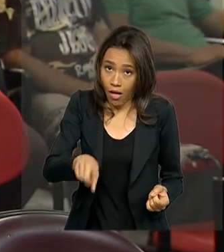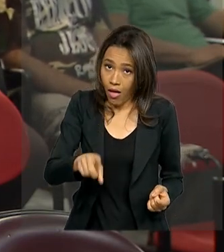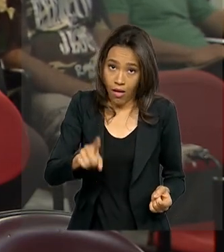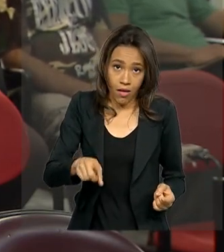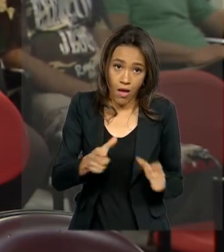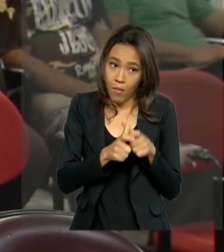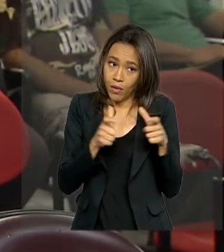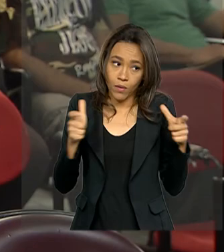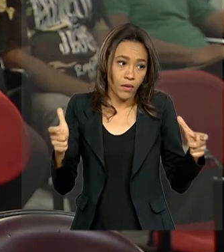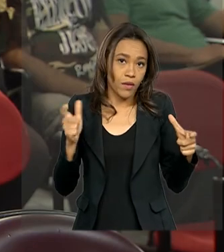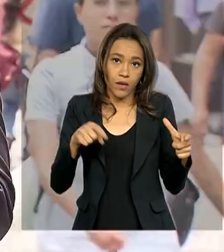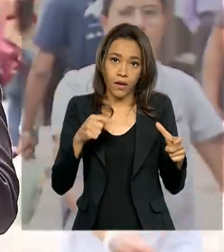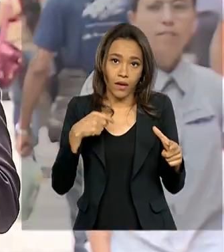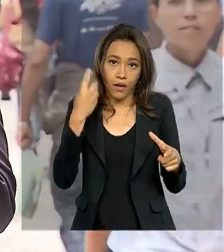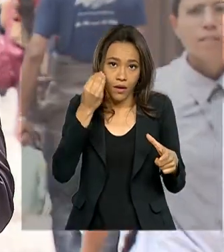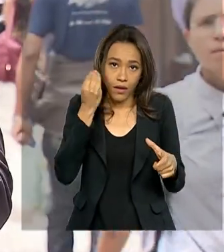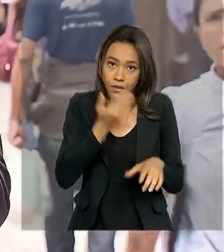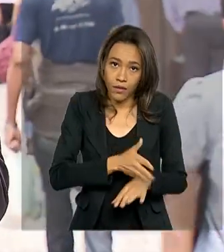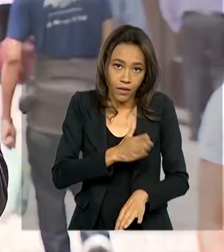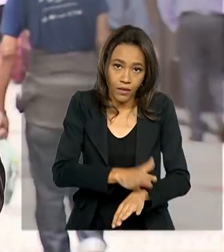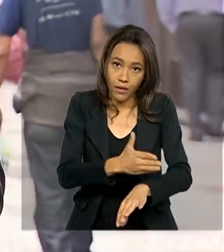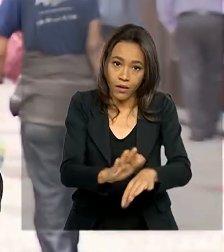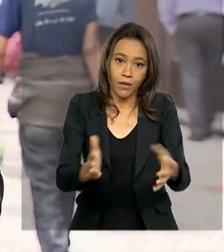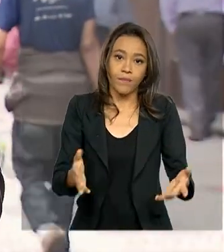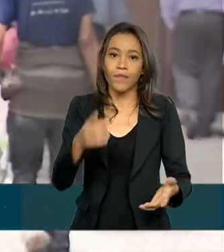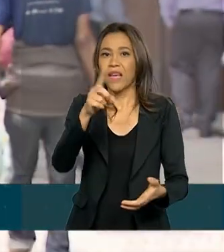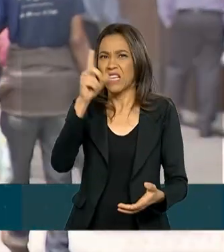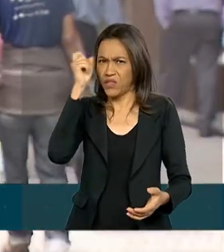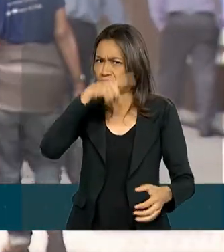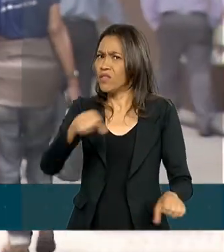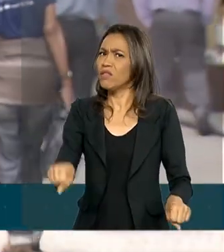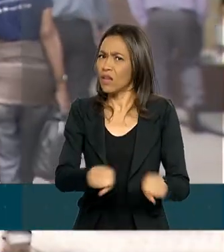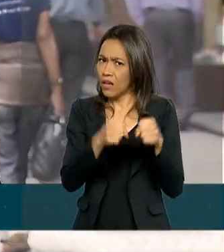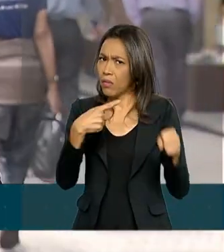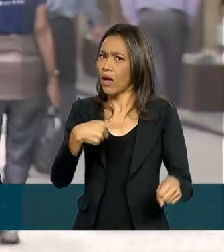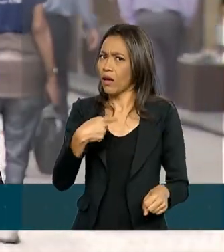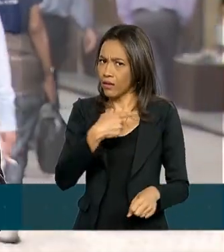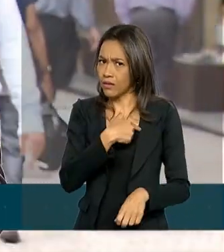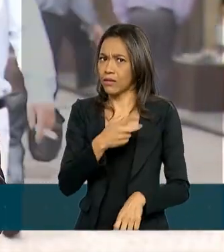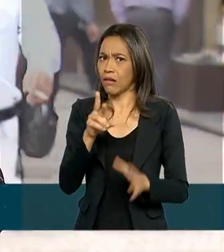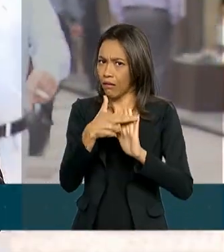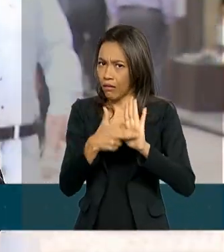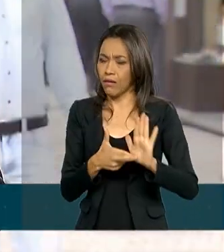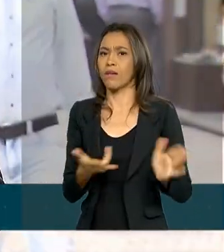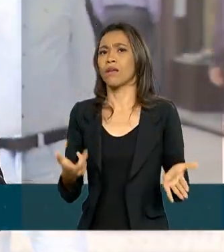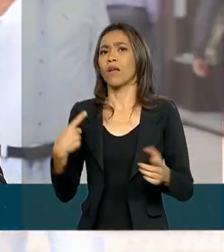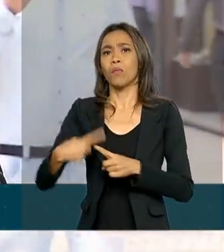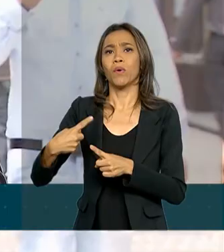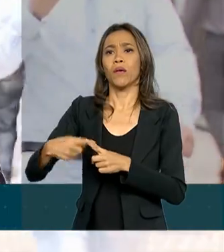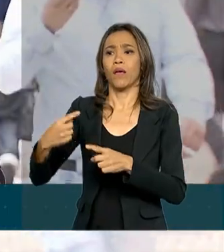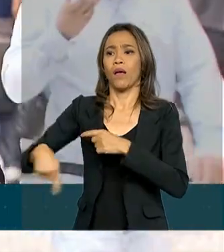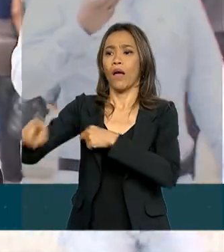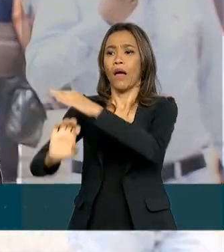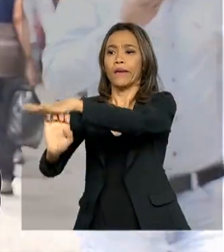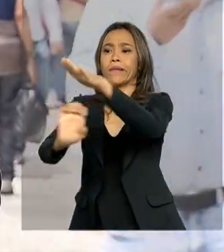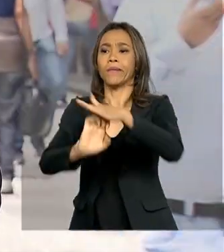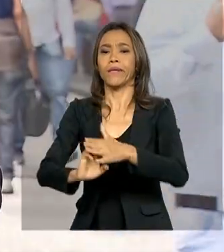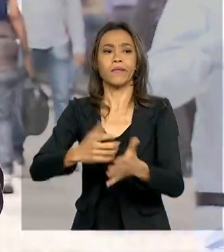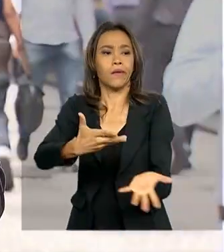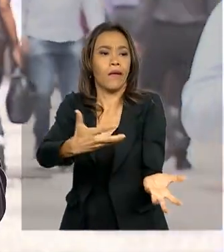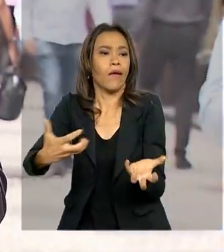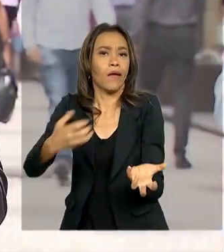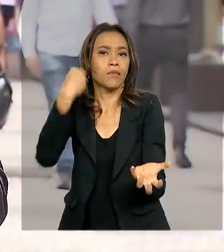maior parte das vezes no serviço, né? É um ciclo difícil de quebrar. O mercado exige capacitação e experiência. E o jovem não consegue